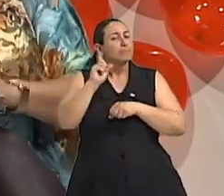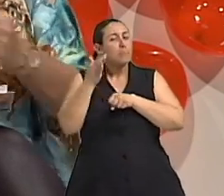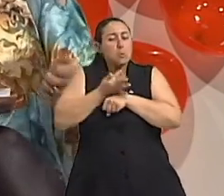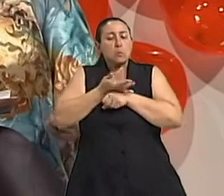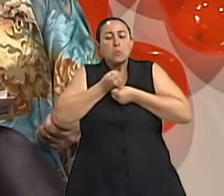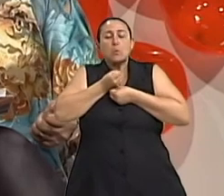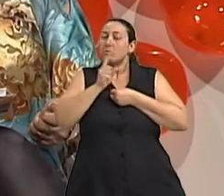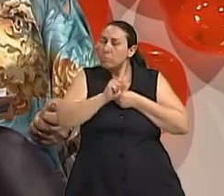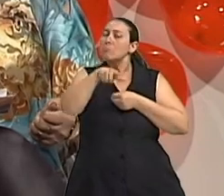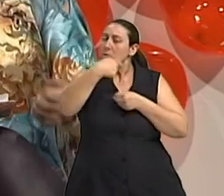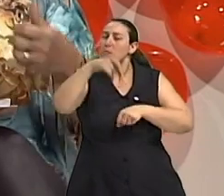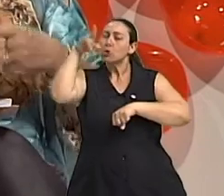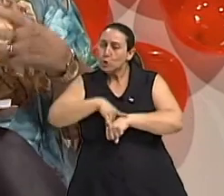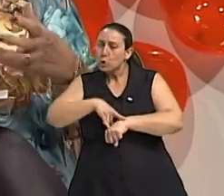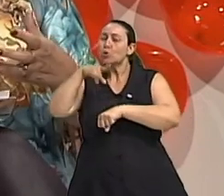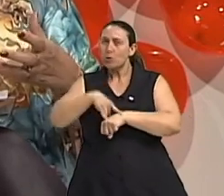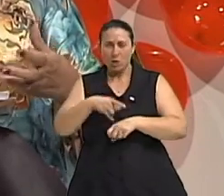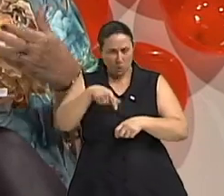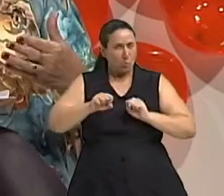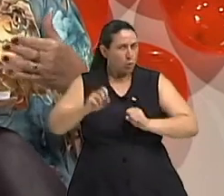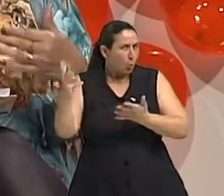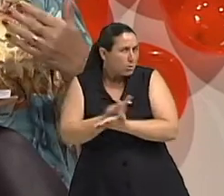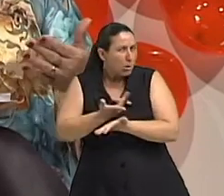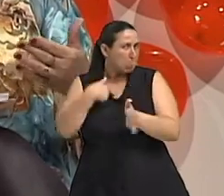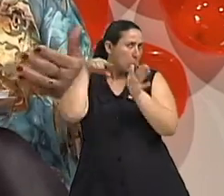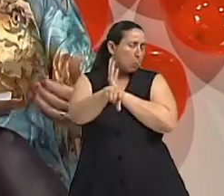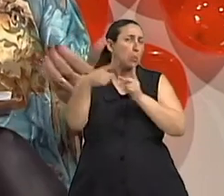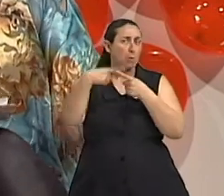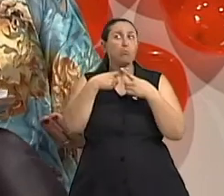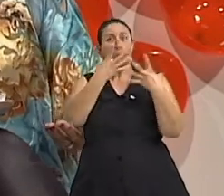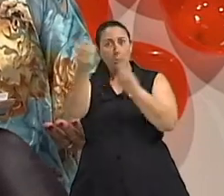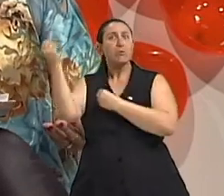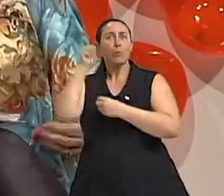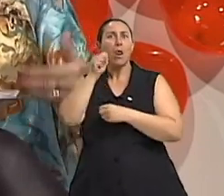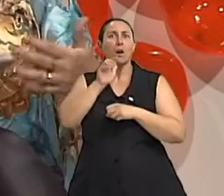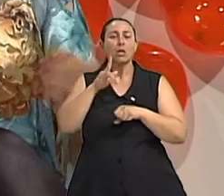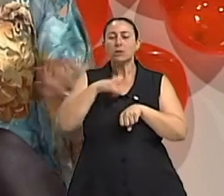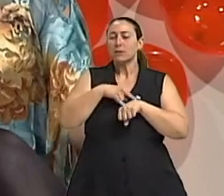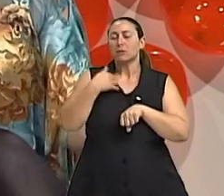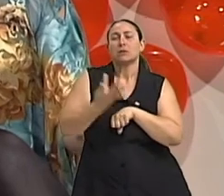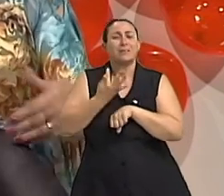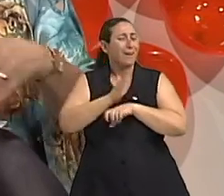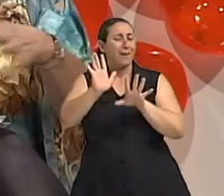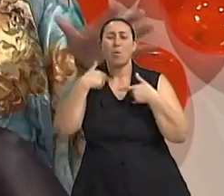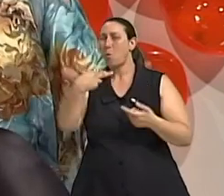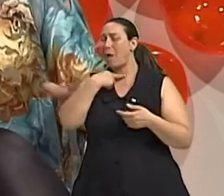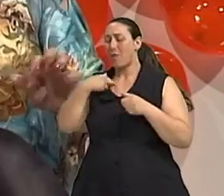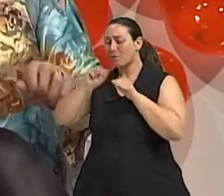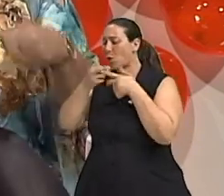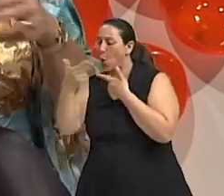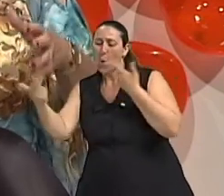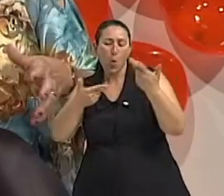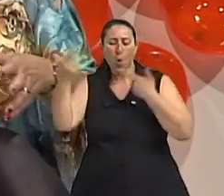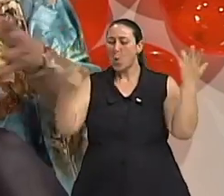pode trazer uma incontinência urinária? Sistematicamente, a sabe que tem mulheres que fazem isso. Ah, não. Estava muito ocupada e